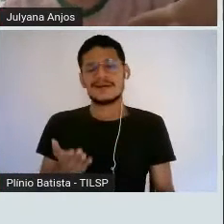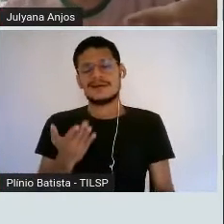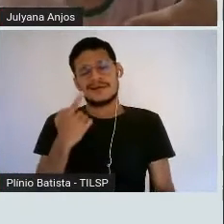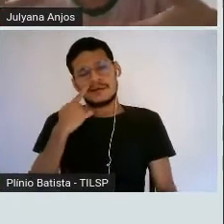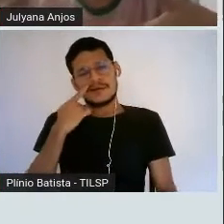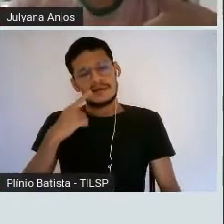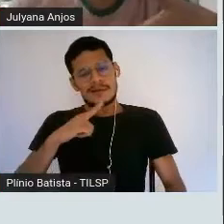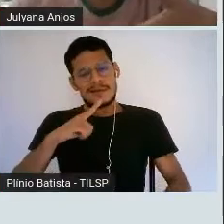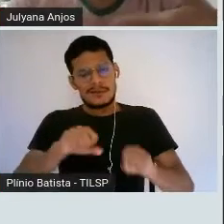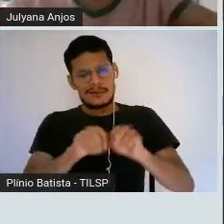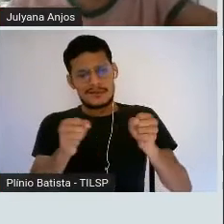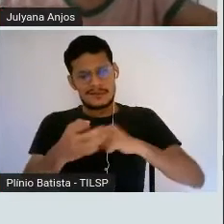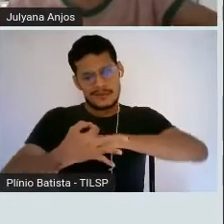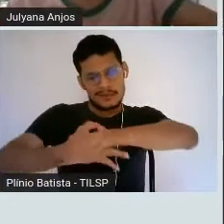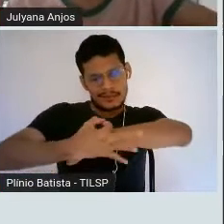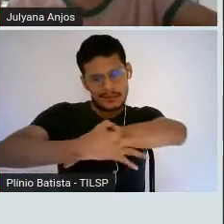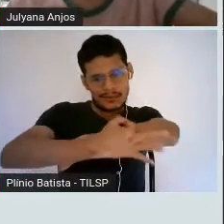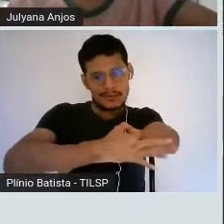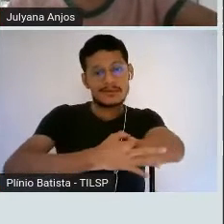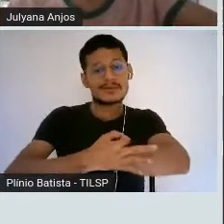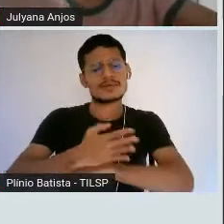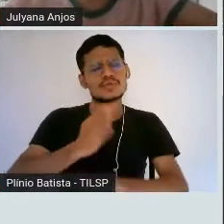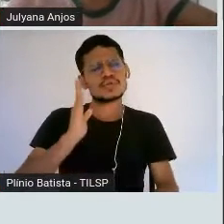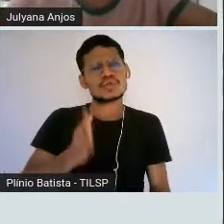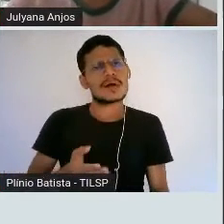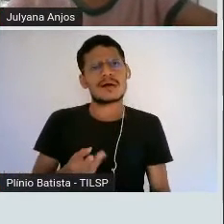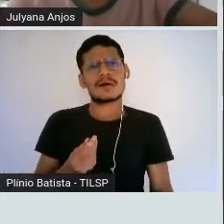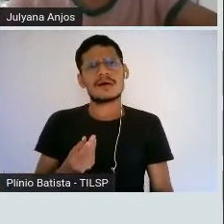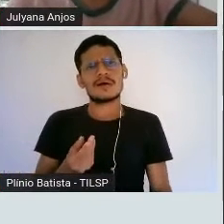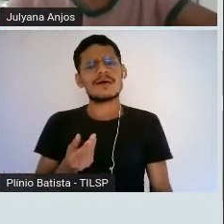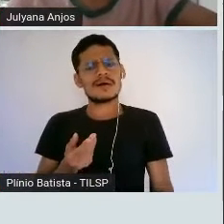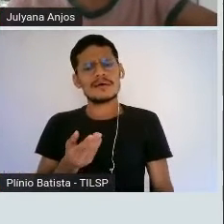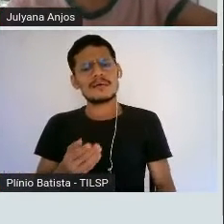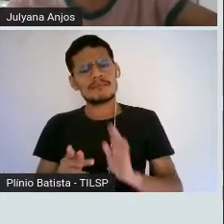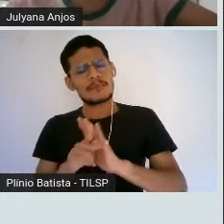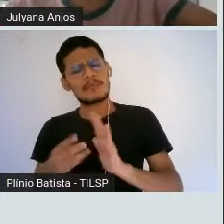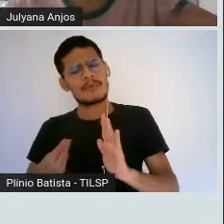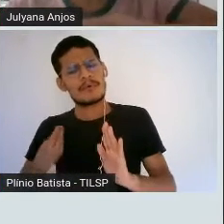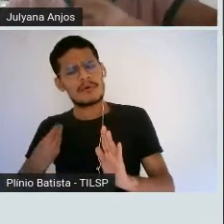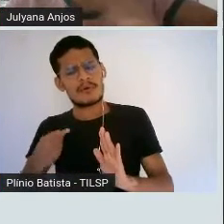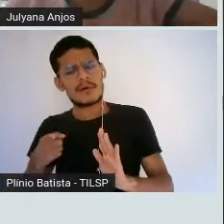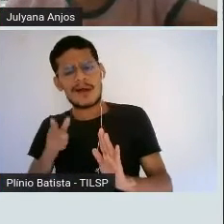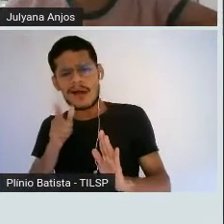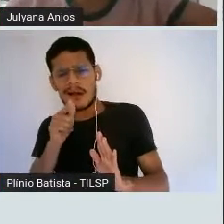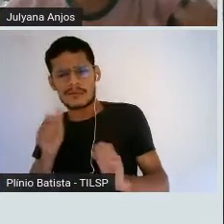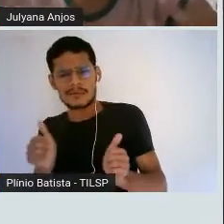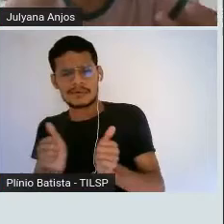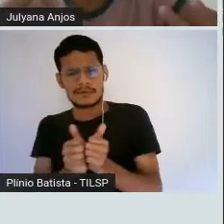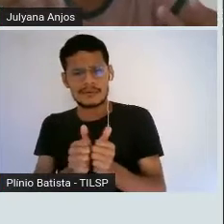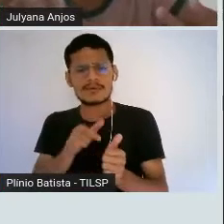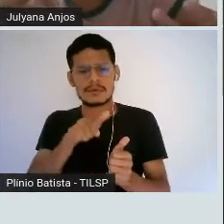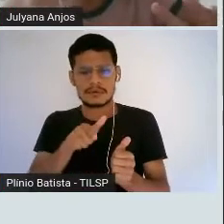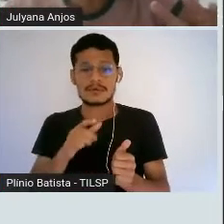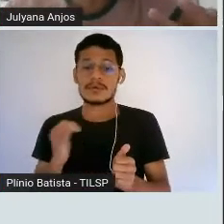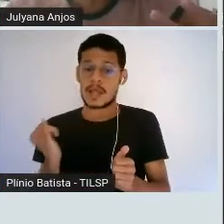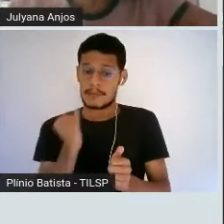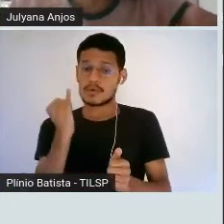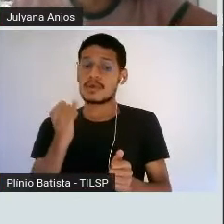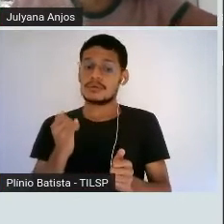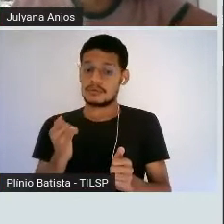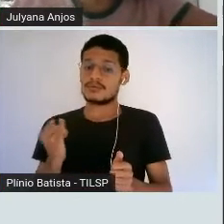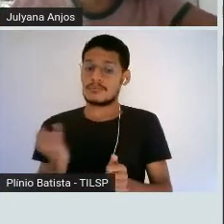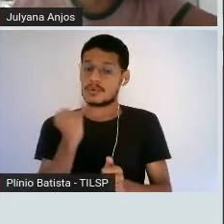eu tenho a quebra dessa molécula a partir da presença da água. Então, é importância extrema, né?